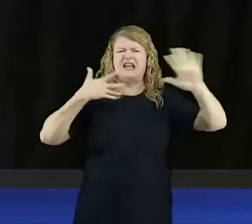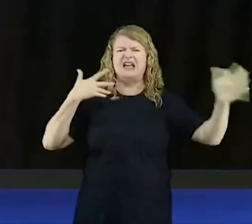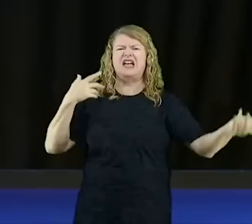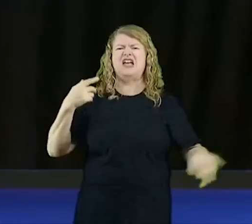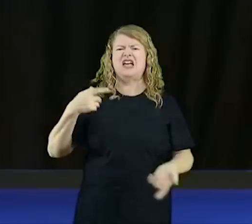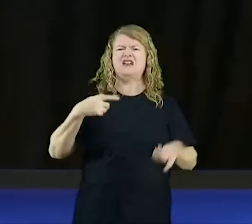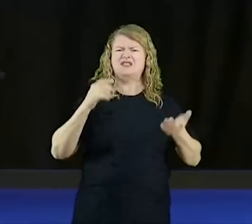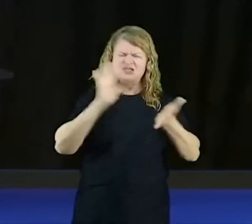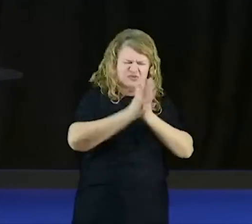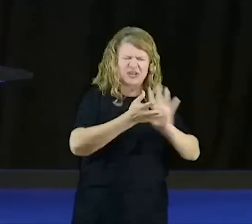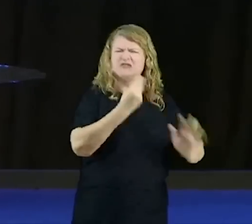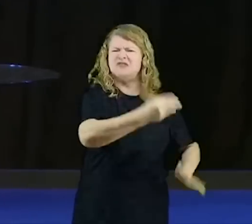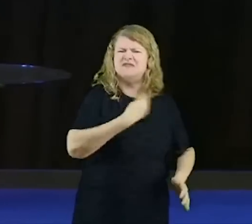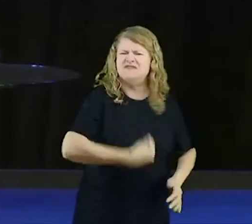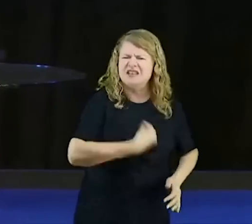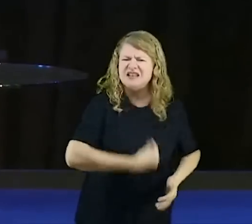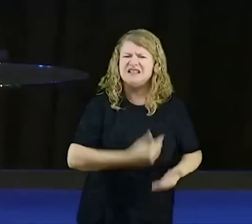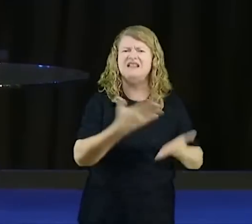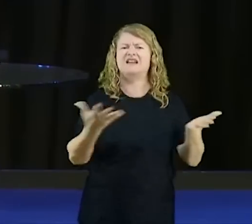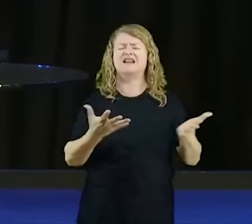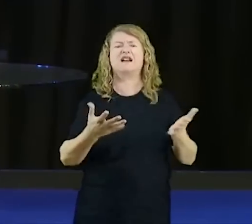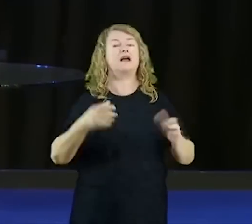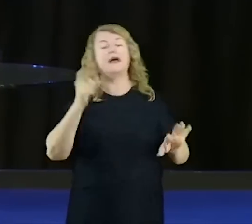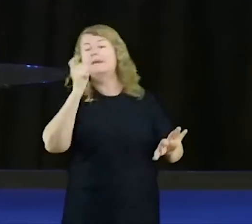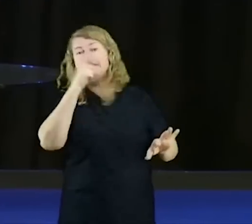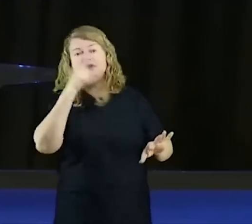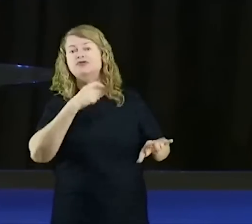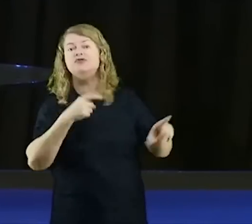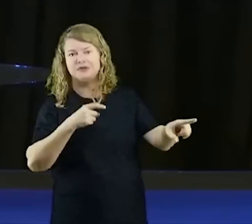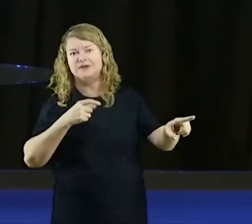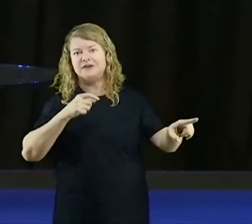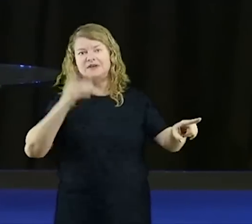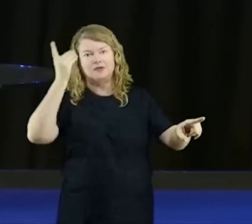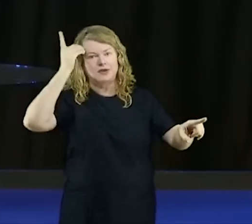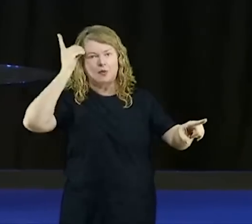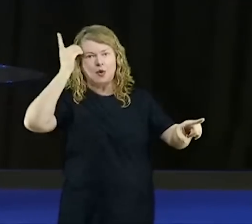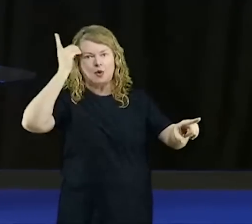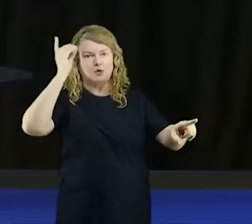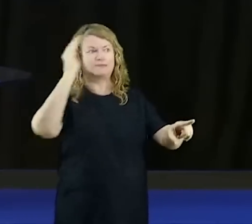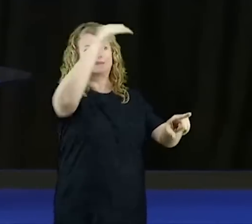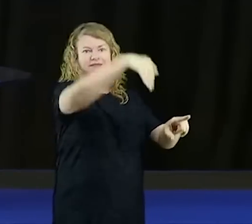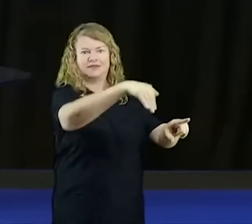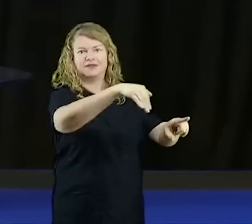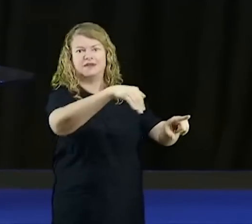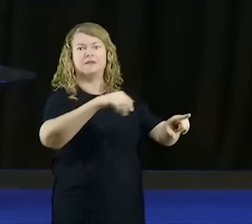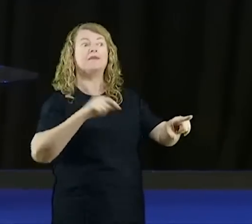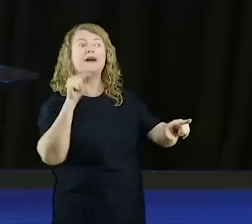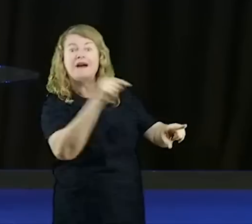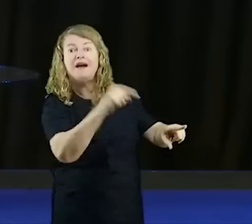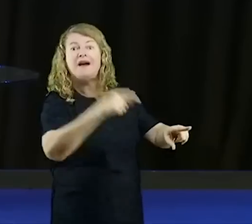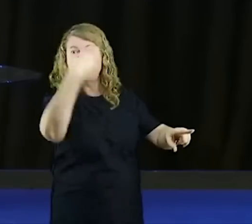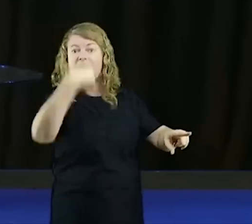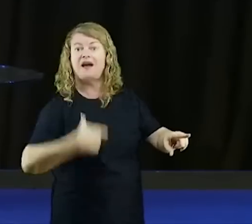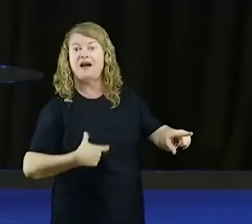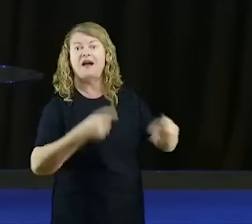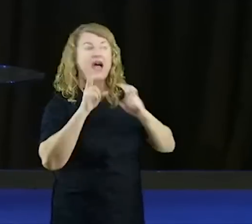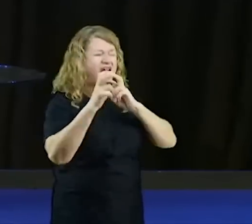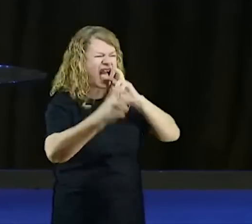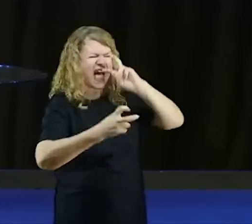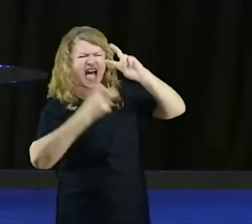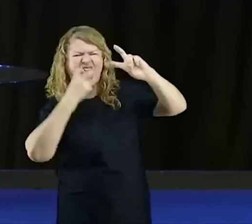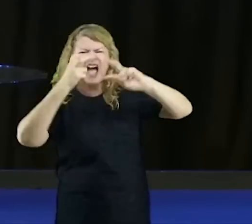poço. Na verdade, é tudo mentira. Mas é a maneira como ele tem de